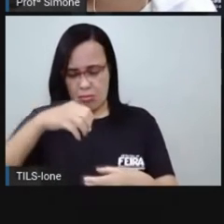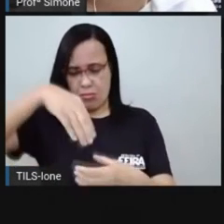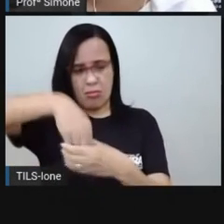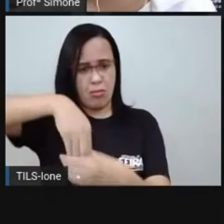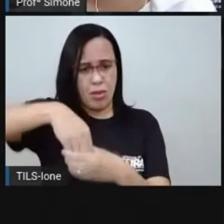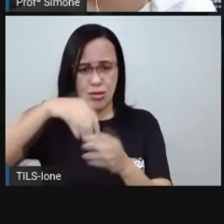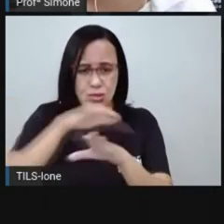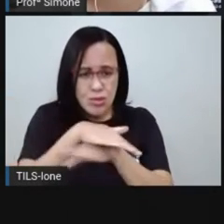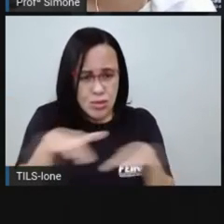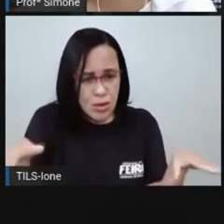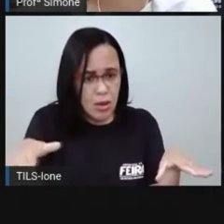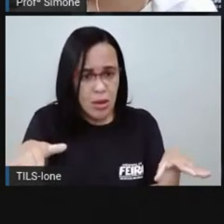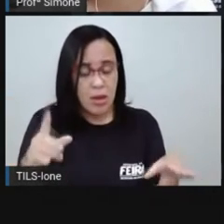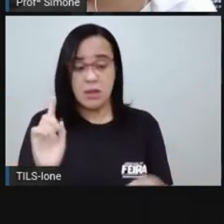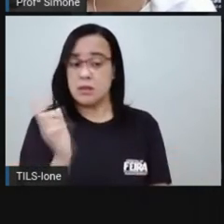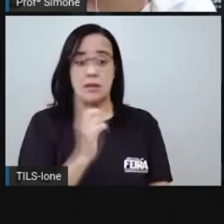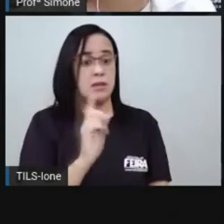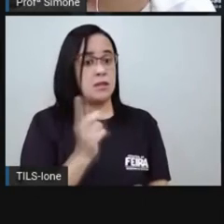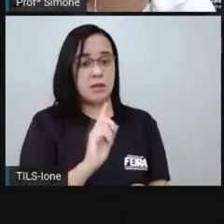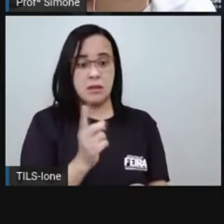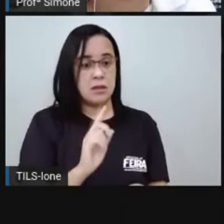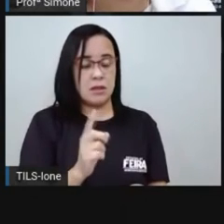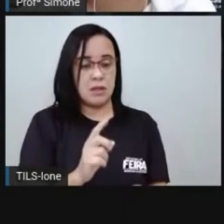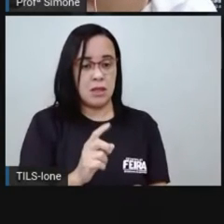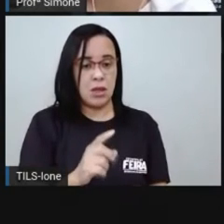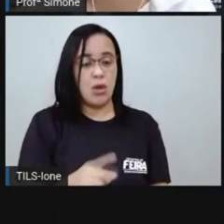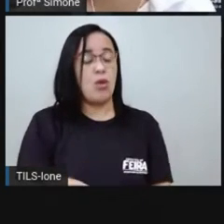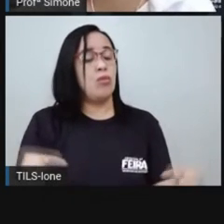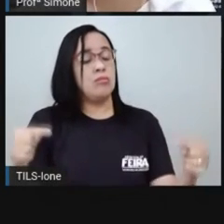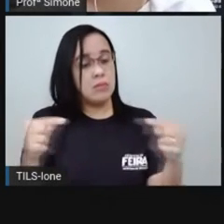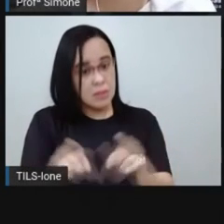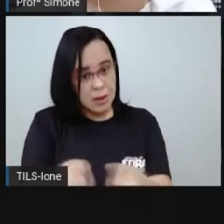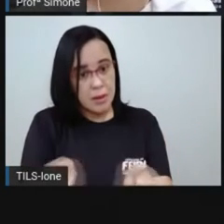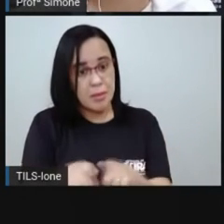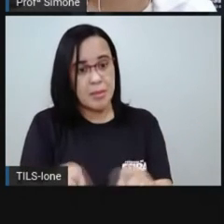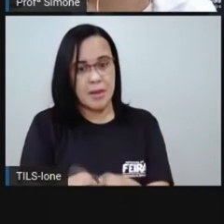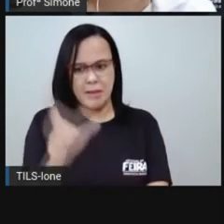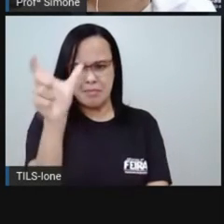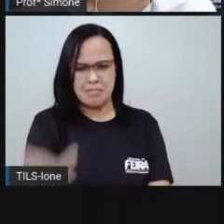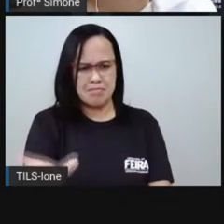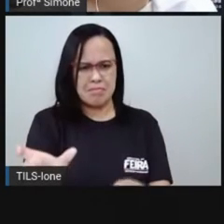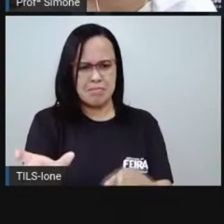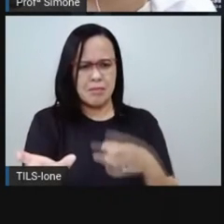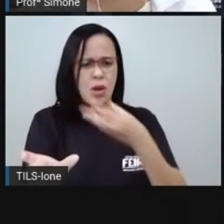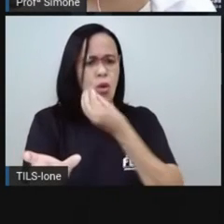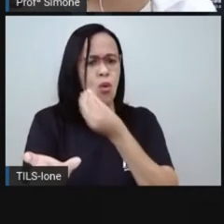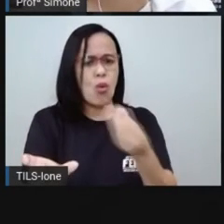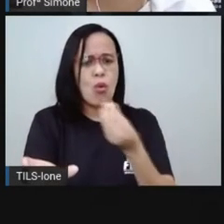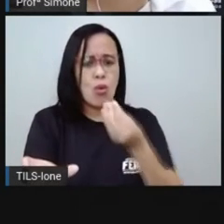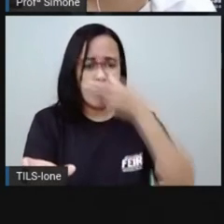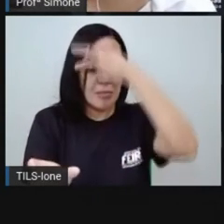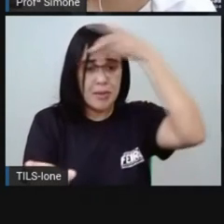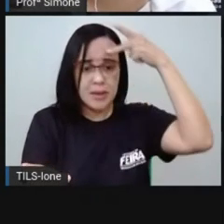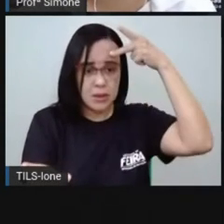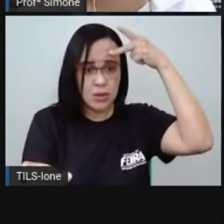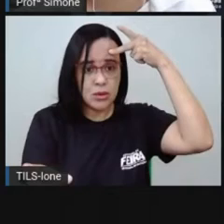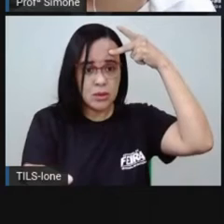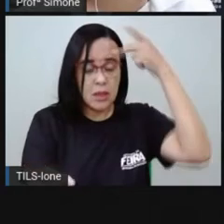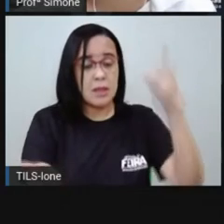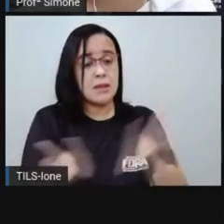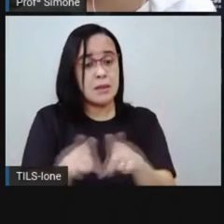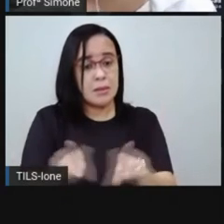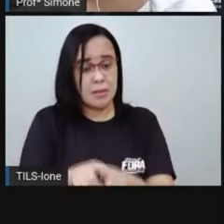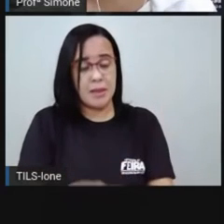é a questão também de você não poder ser, de você não ter direitos, porque foi isso que a ditadura